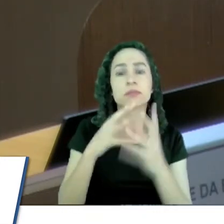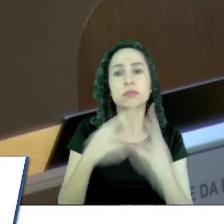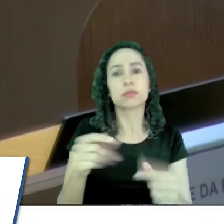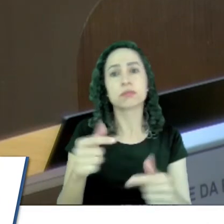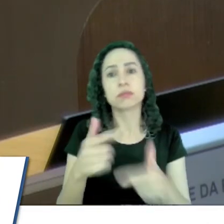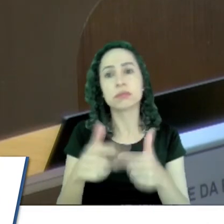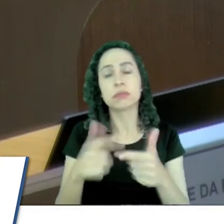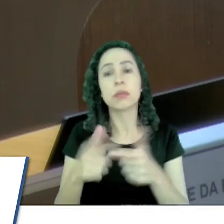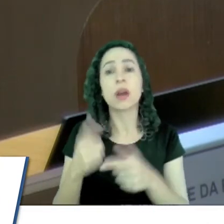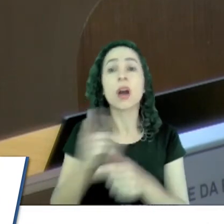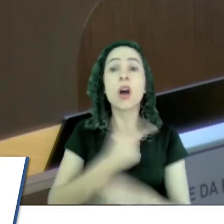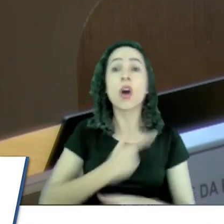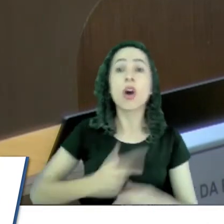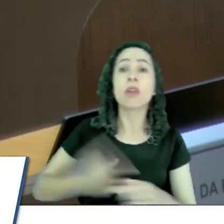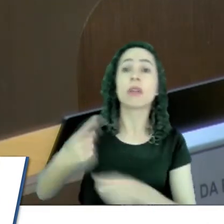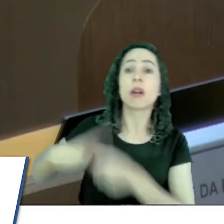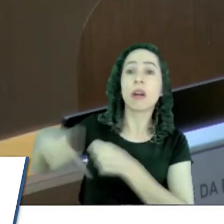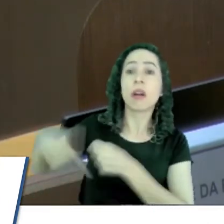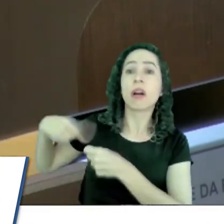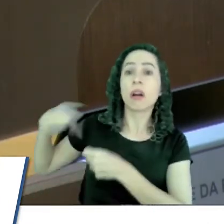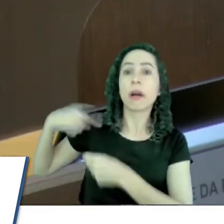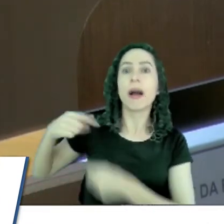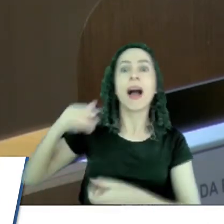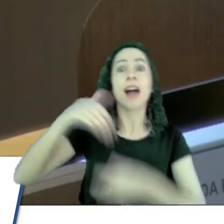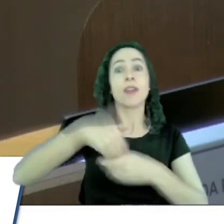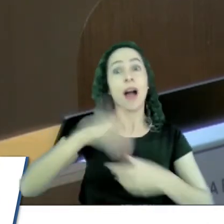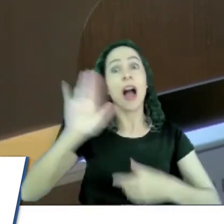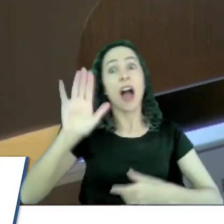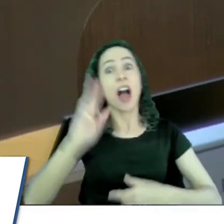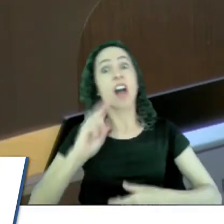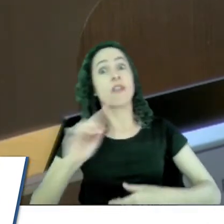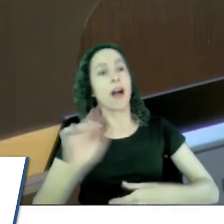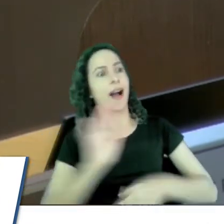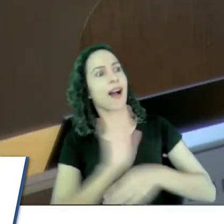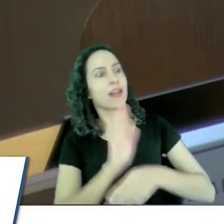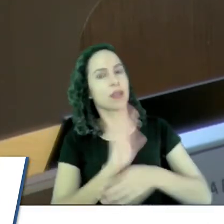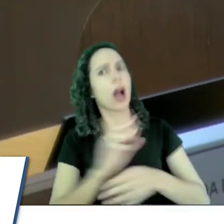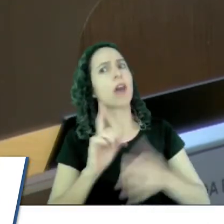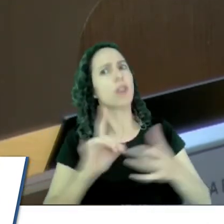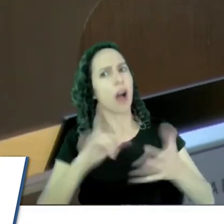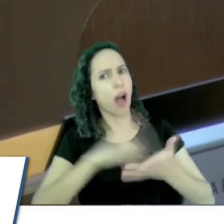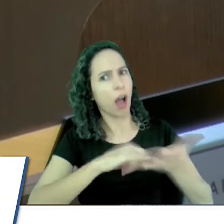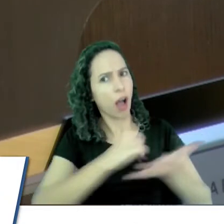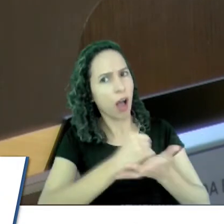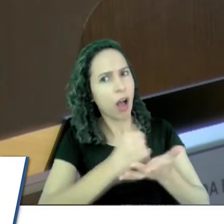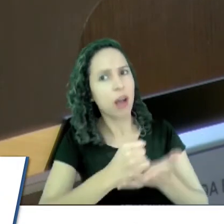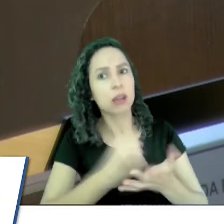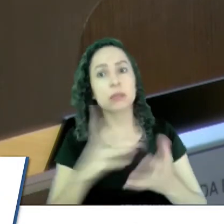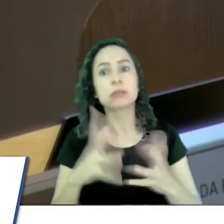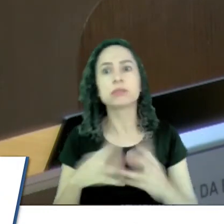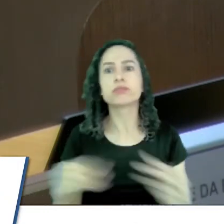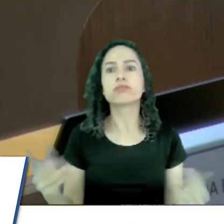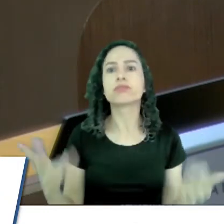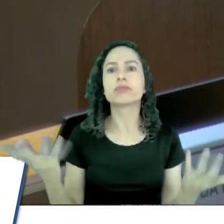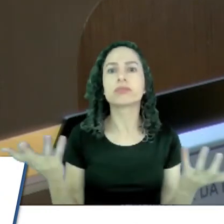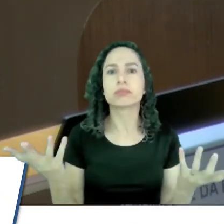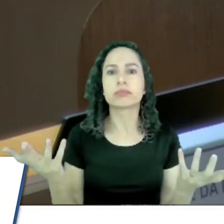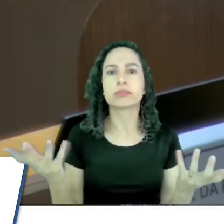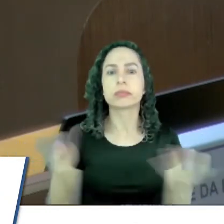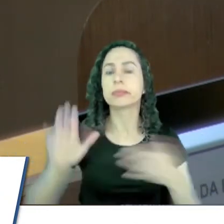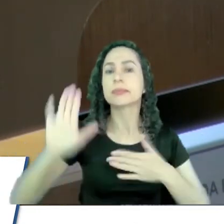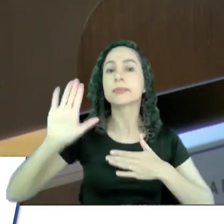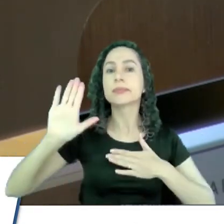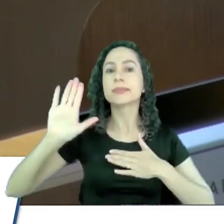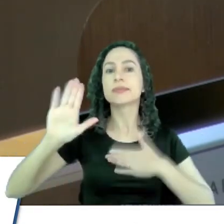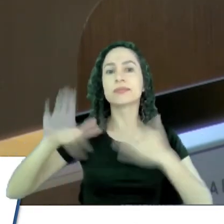chega na época da eleição, Cacá, não vai ajeitar para vocês, vocês vão trabalhar legalmente, e depois desaparece. Há uma promessa para eles, eles estão há 20 anos.